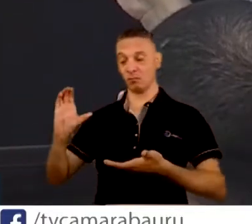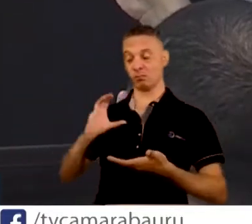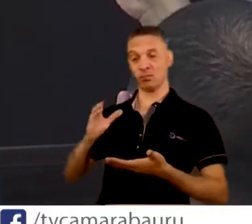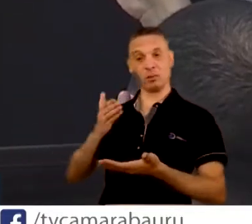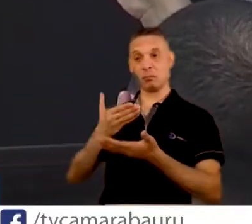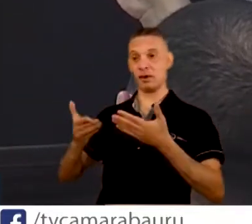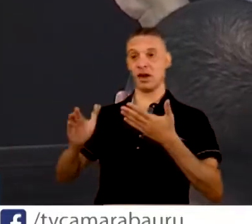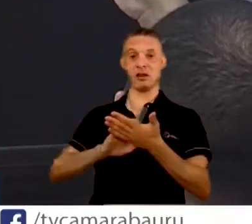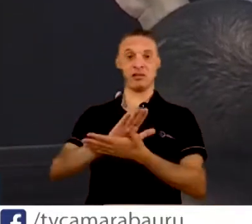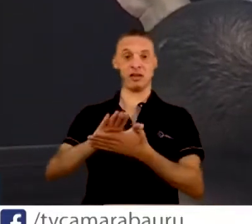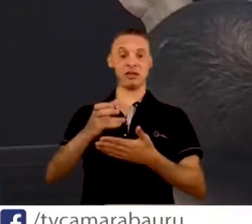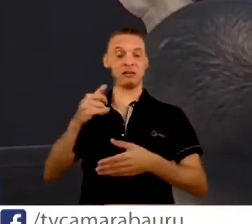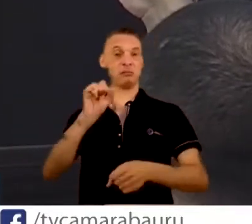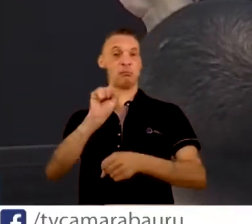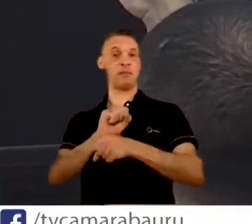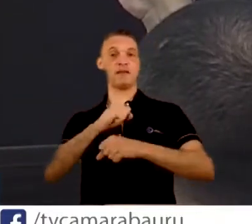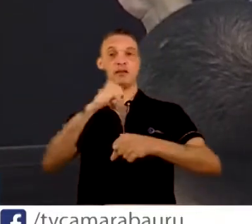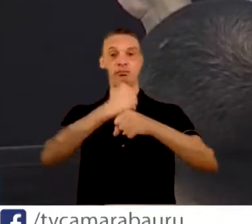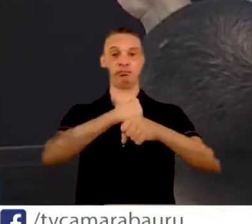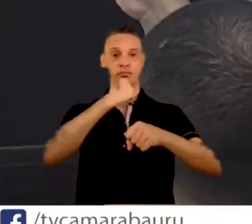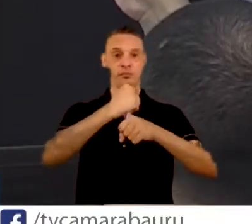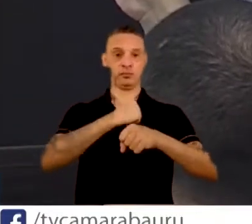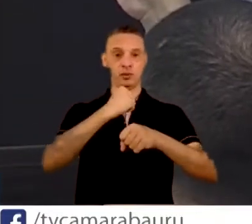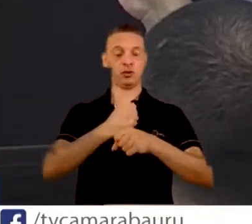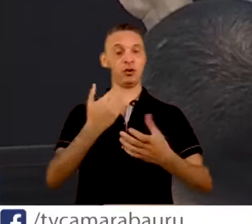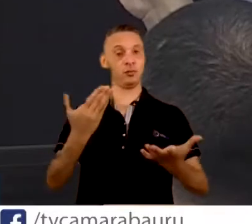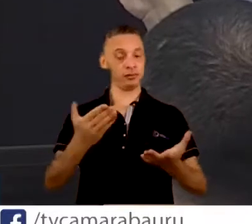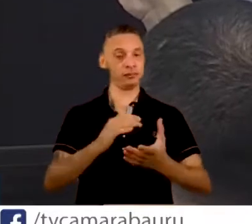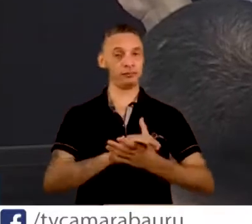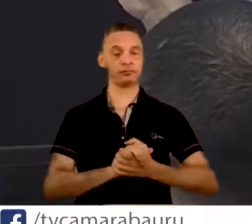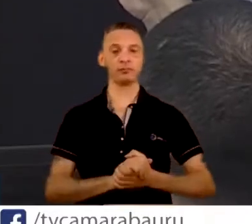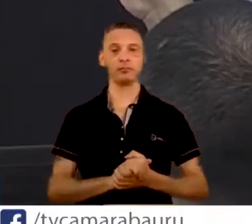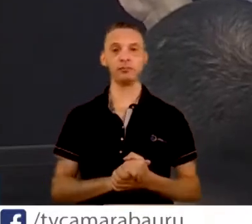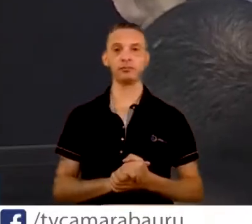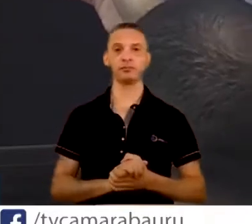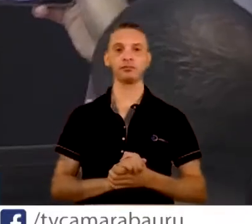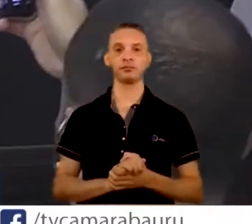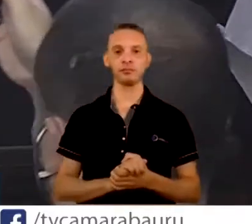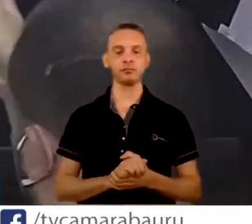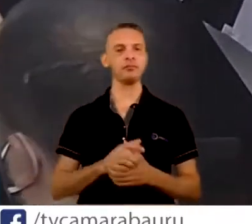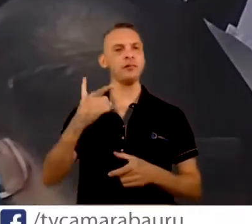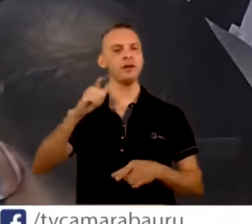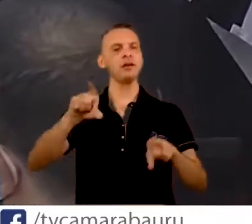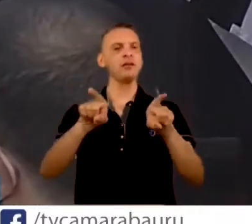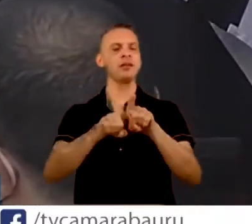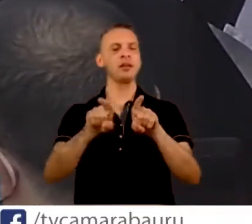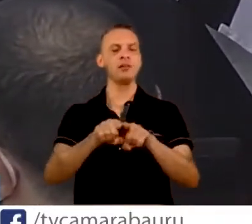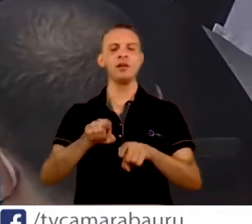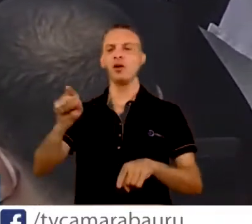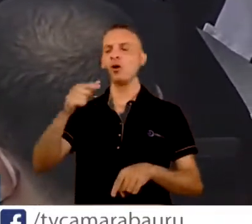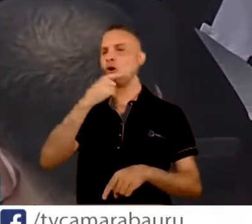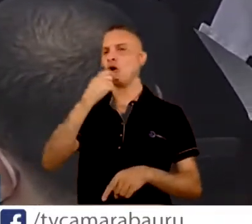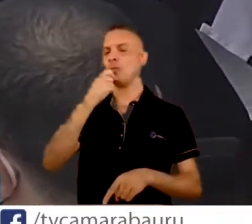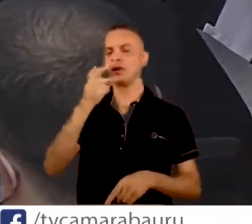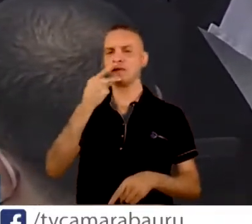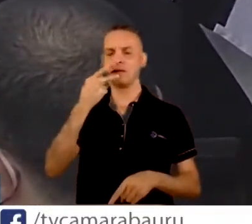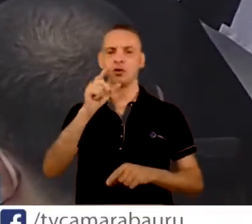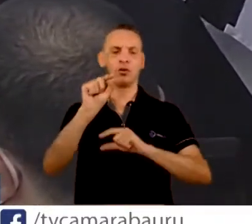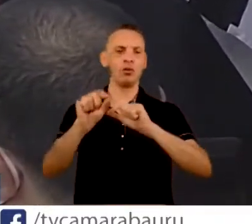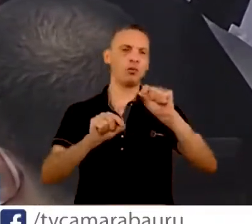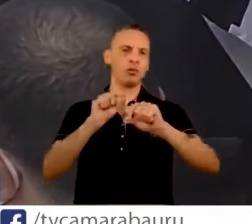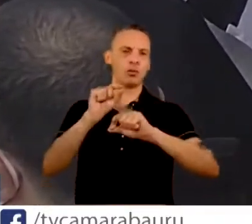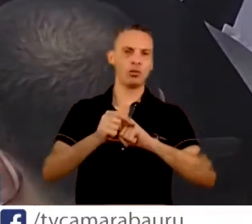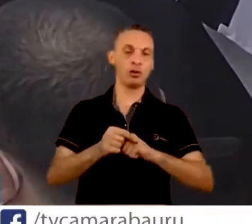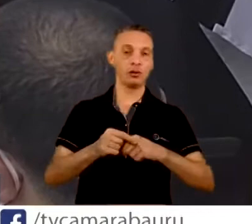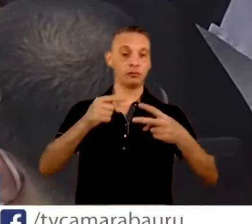as obras. Chamou bastante atenção. Chamou atenção também quando ele fala que, três meses,